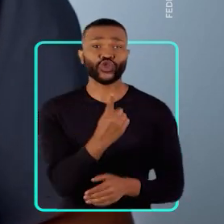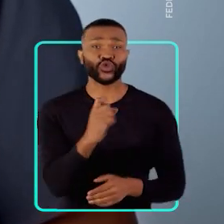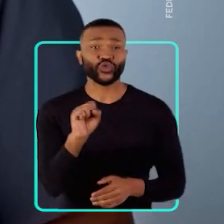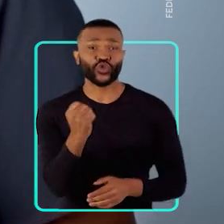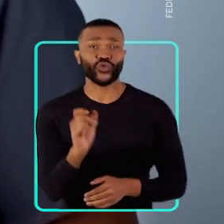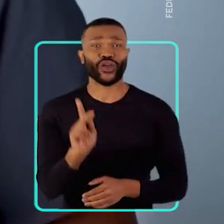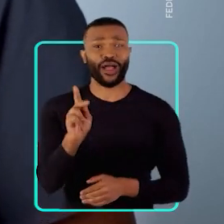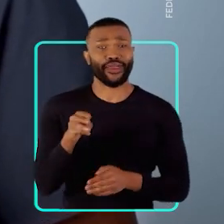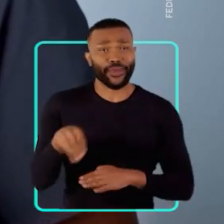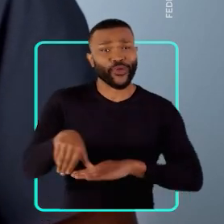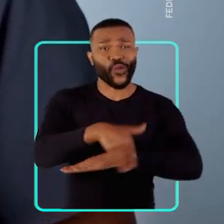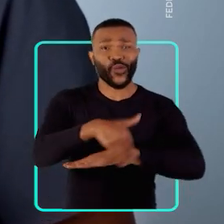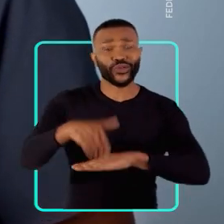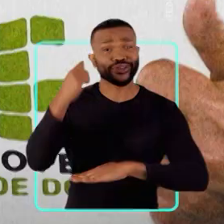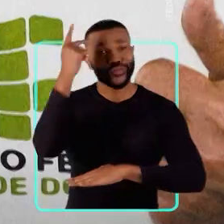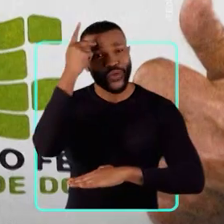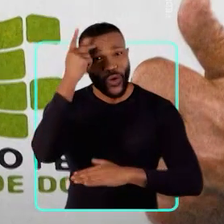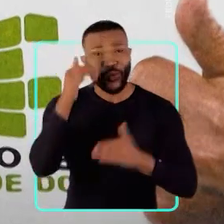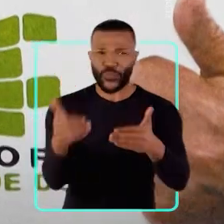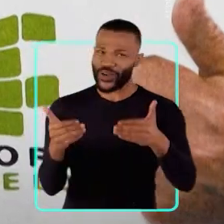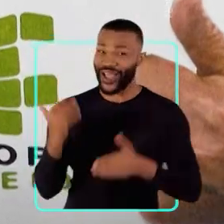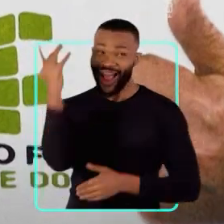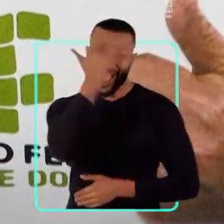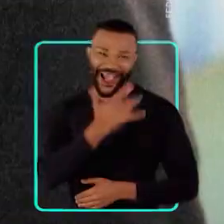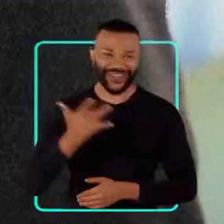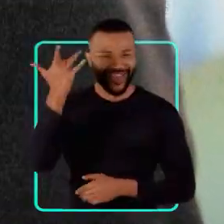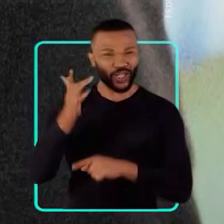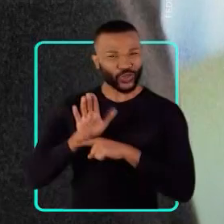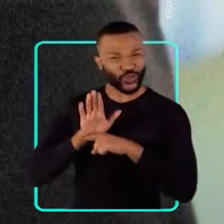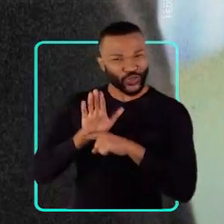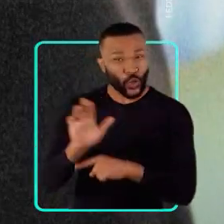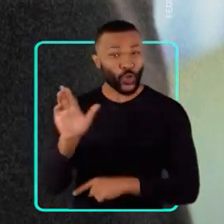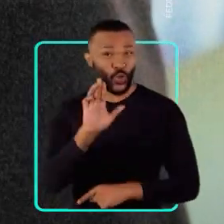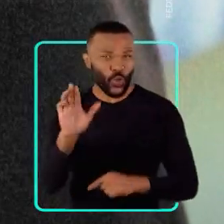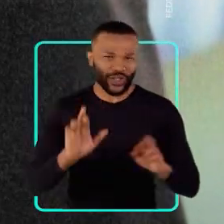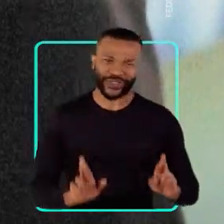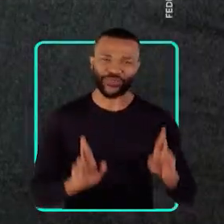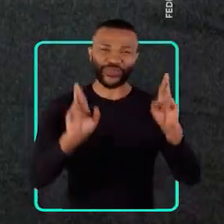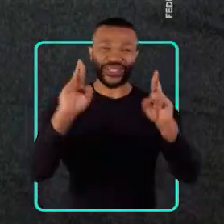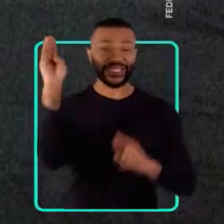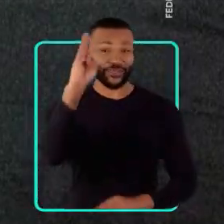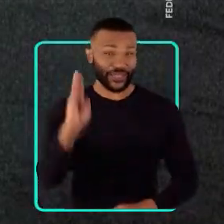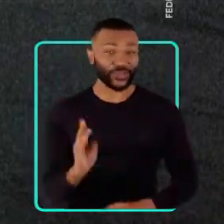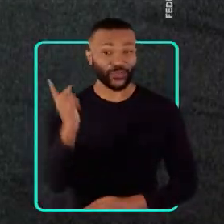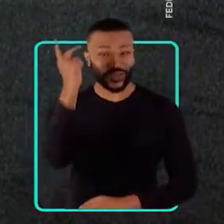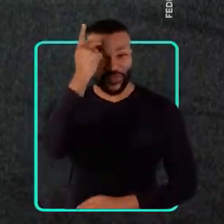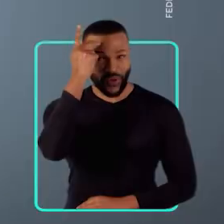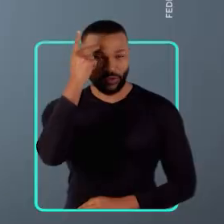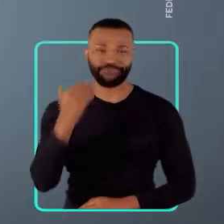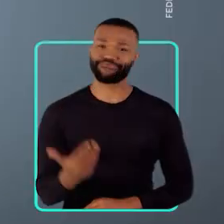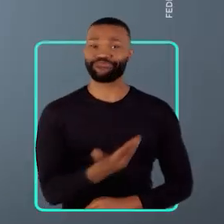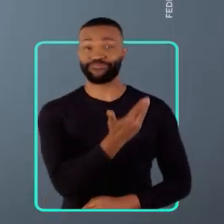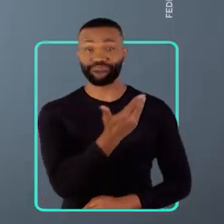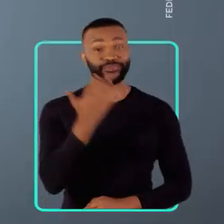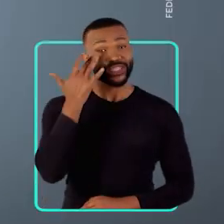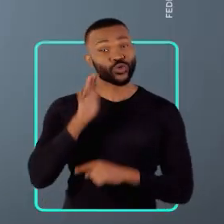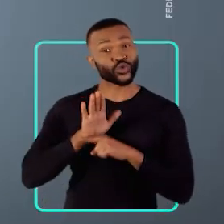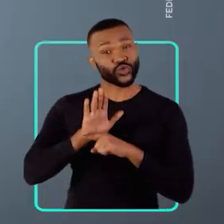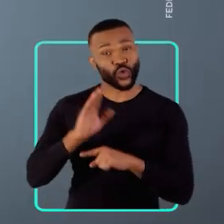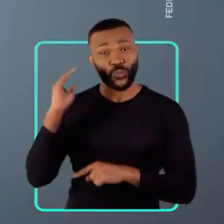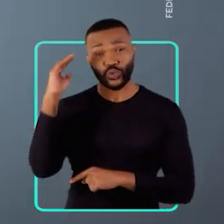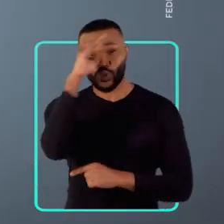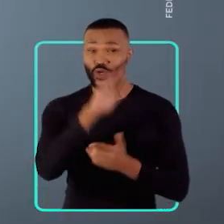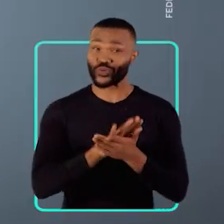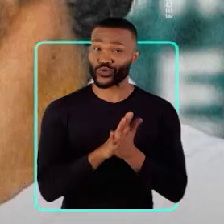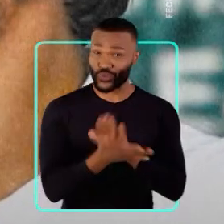18 quilômetros de asfalto em São Paulo. O ministro Haddad ajudou Lula a construir a esperança no Brasil e em São Paulo. Tarcísio ajudou